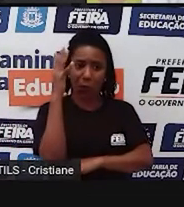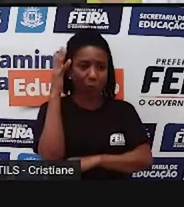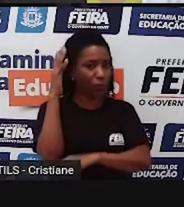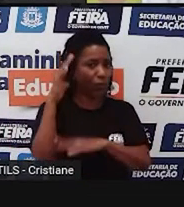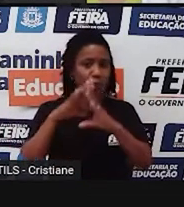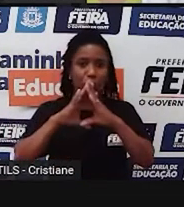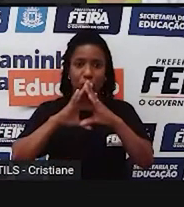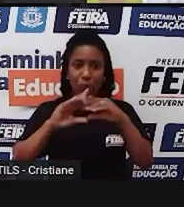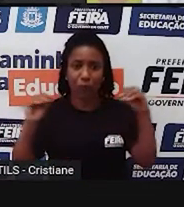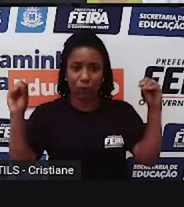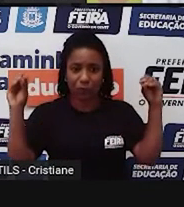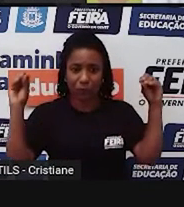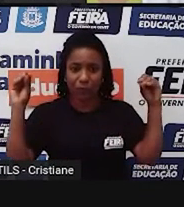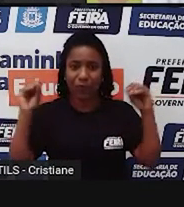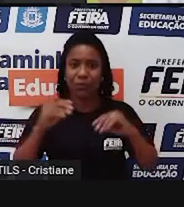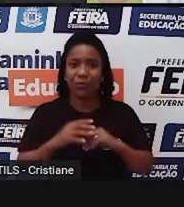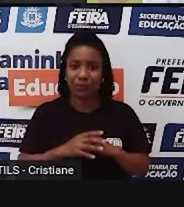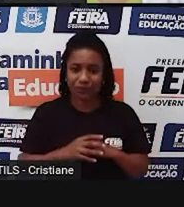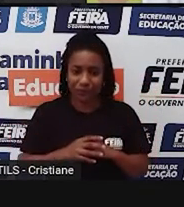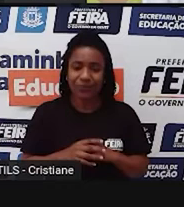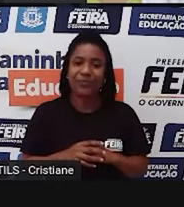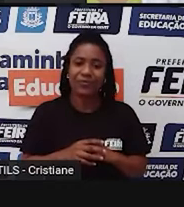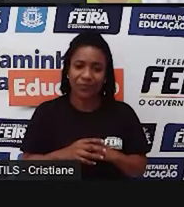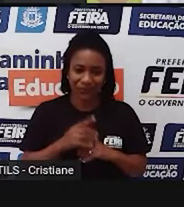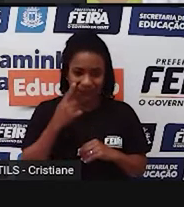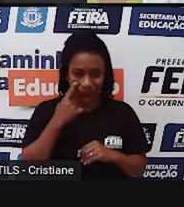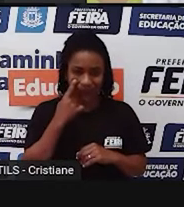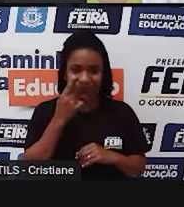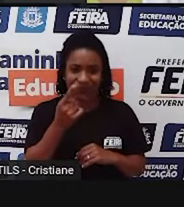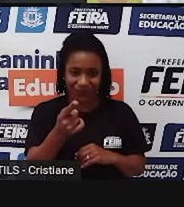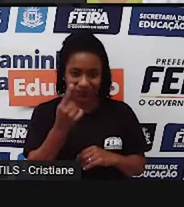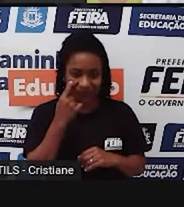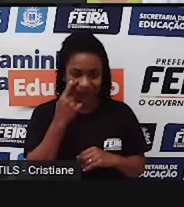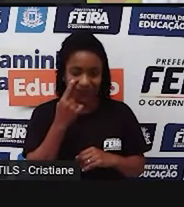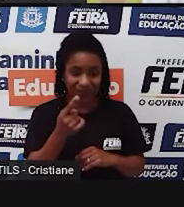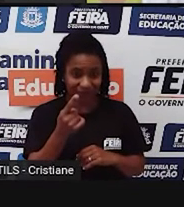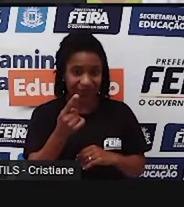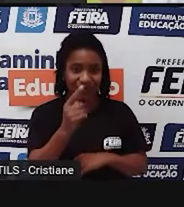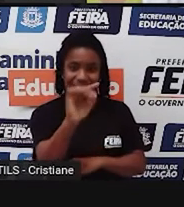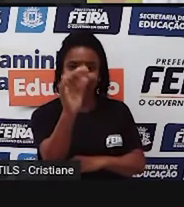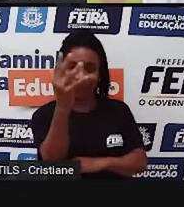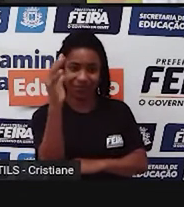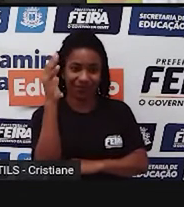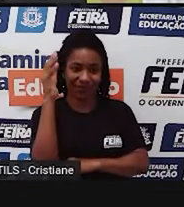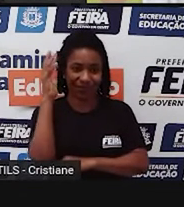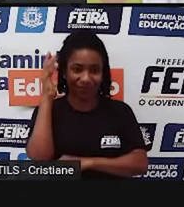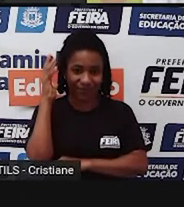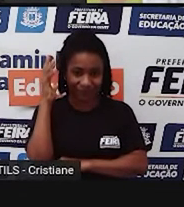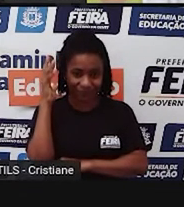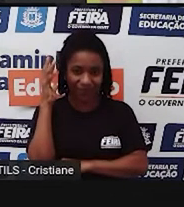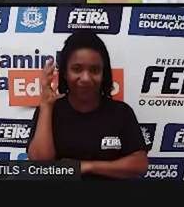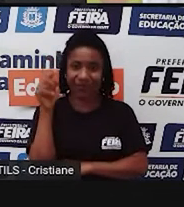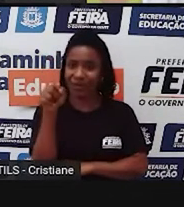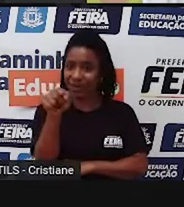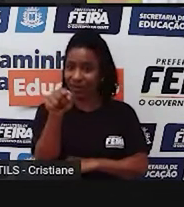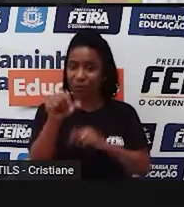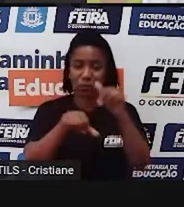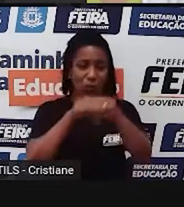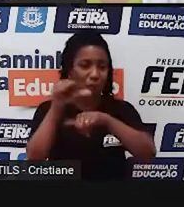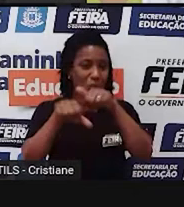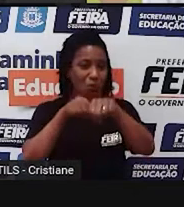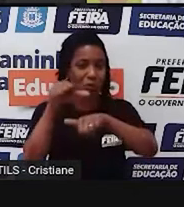e hoje até esse pedacinho que ainda tem, que ainda perdura aqui, né, já não existe também mais isso, é espaço